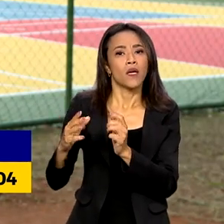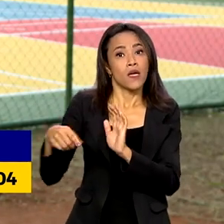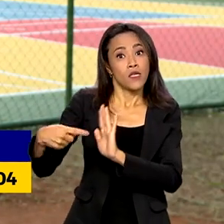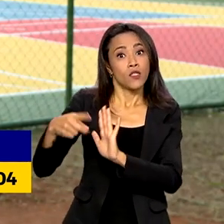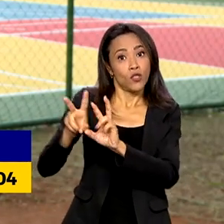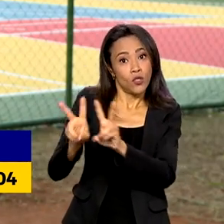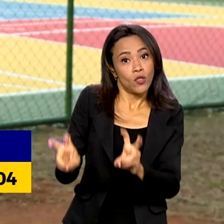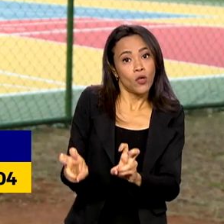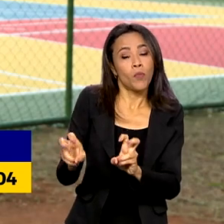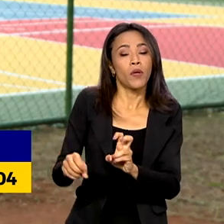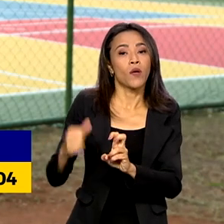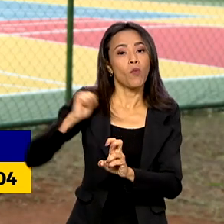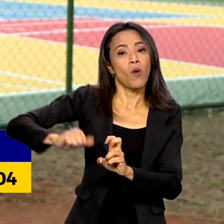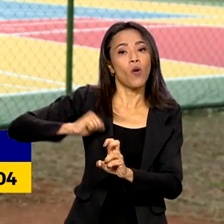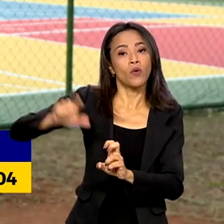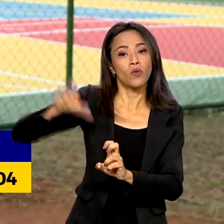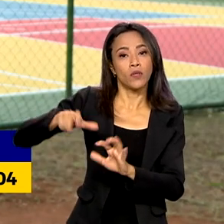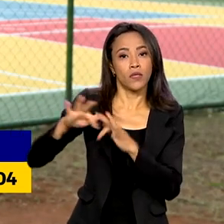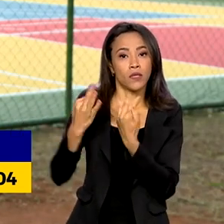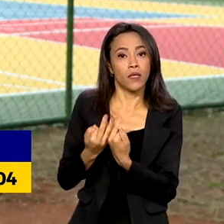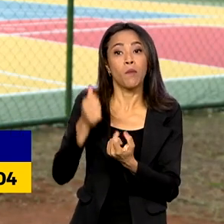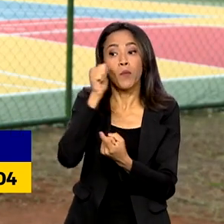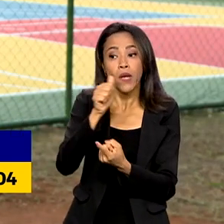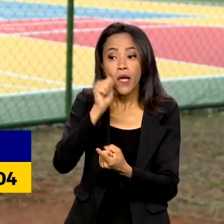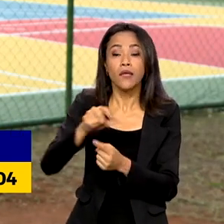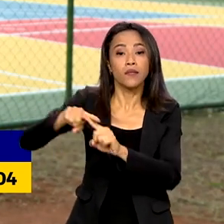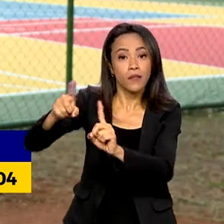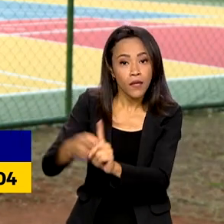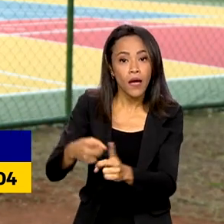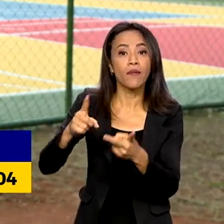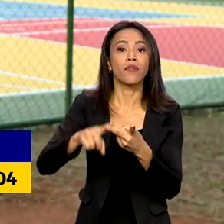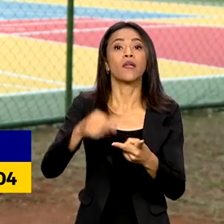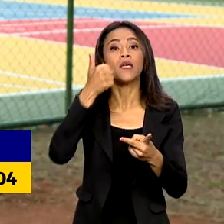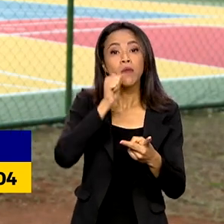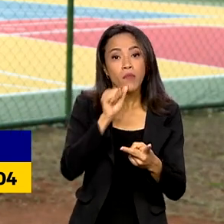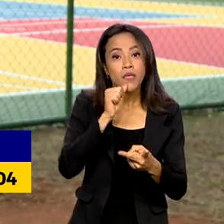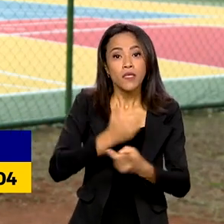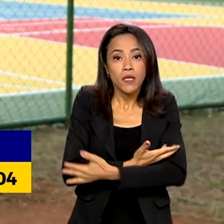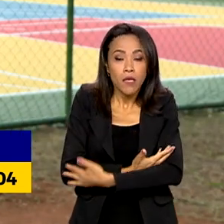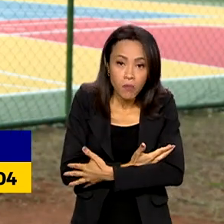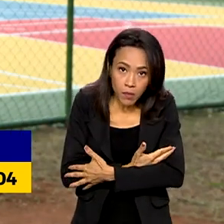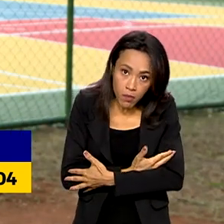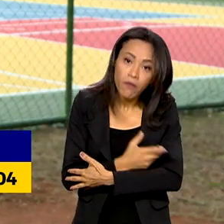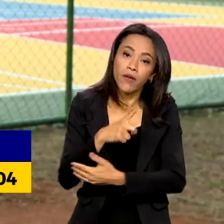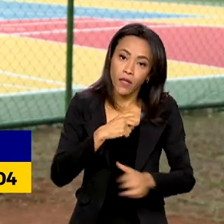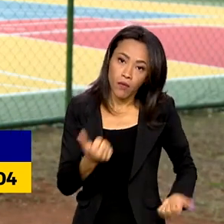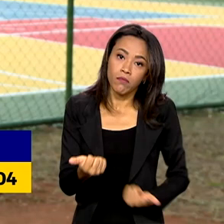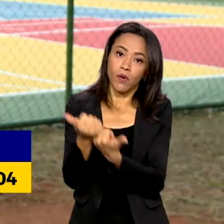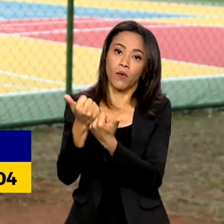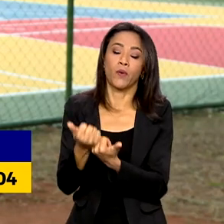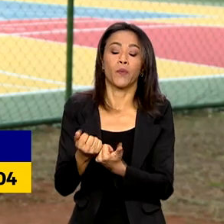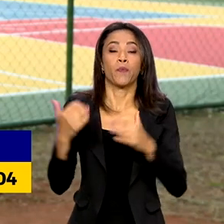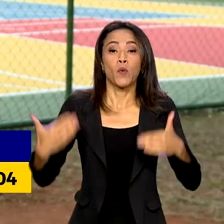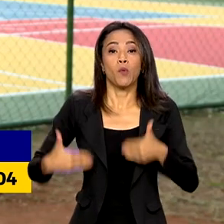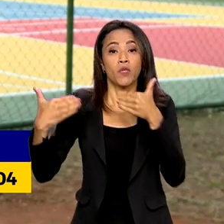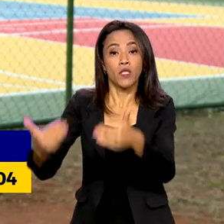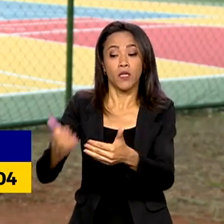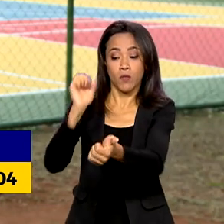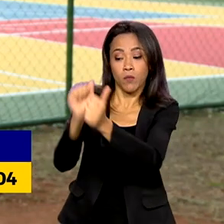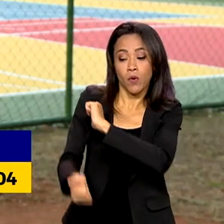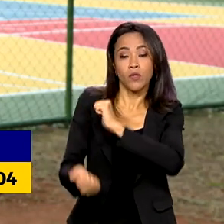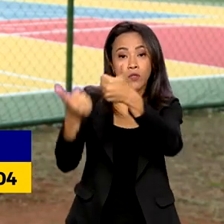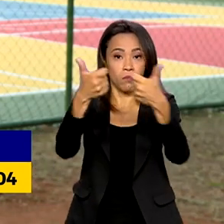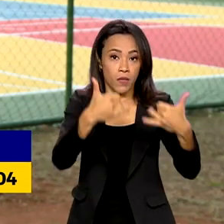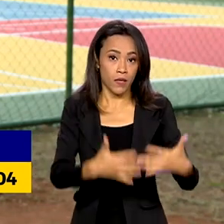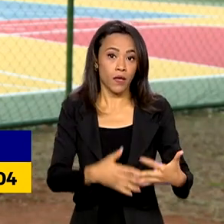esportistas gestantes e mães de recém-nascidos. De acordo com o Ministério do Esporte, cerca de 44